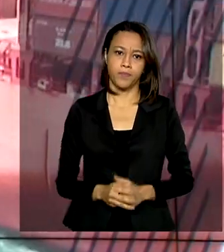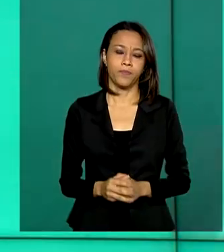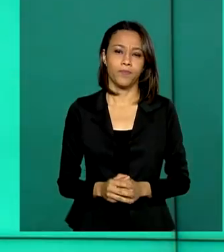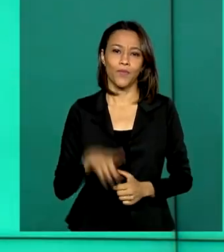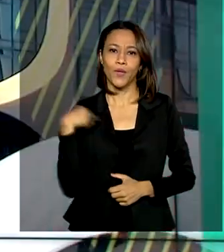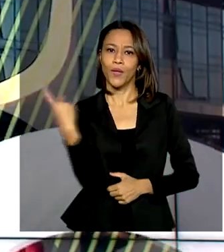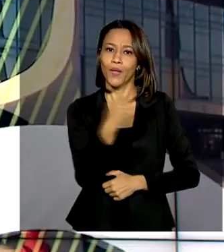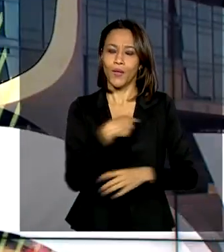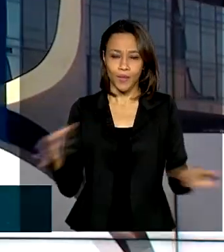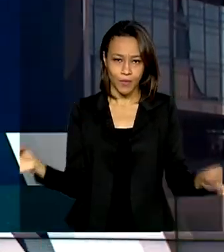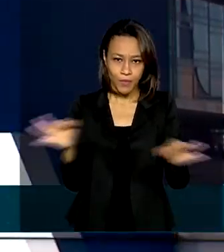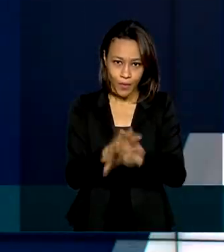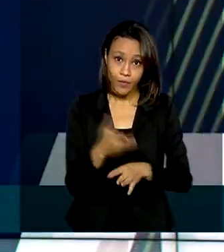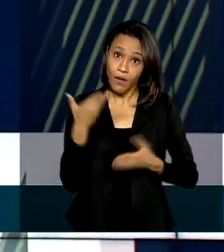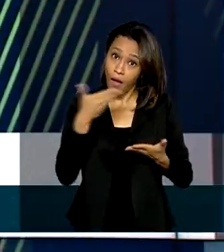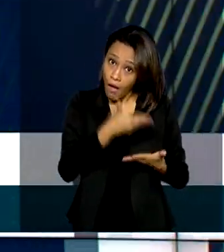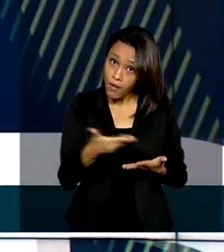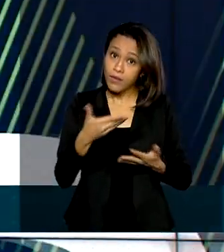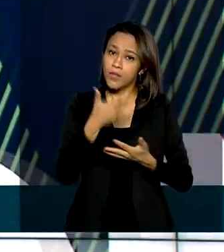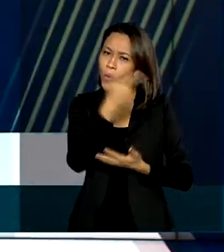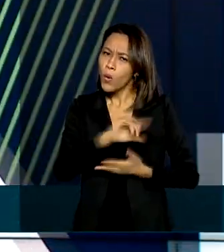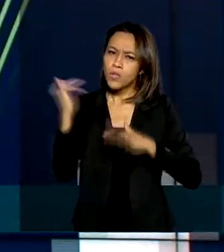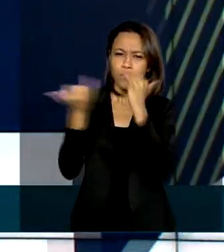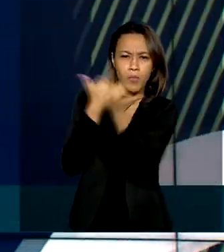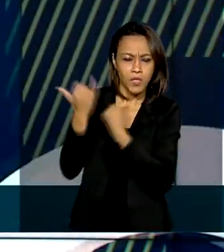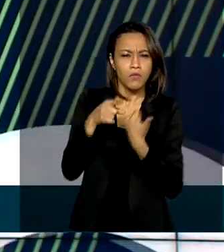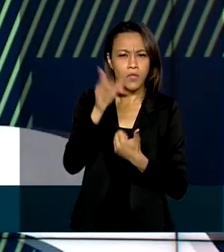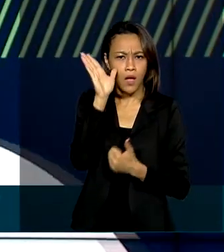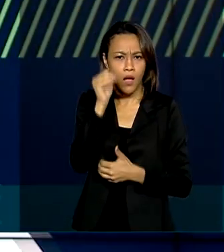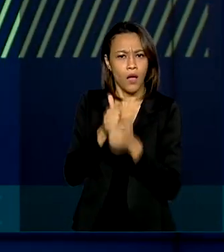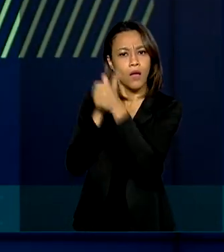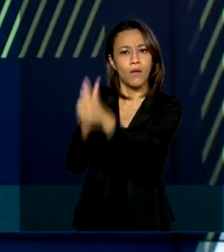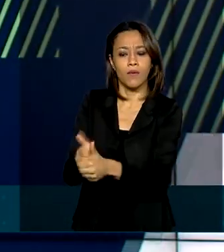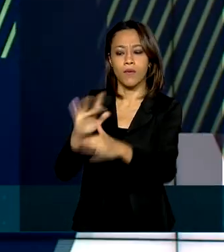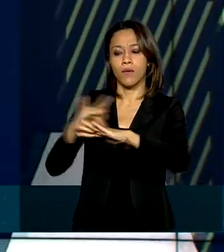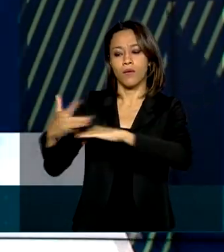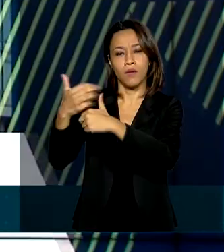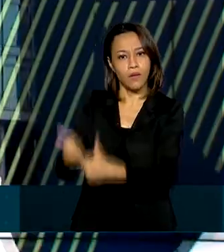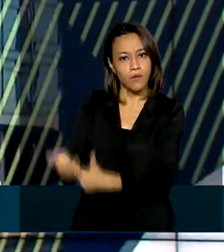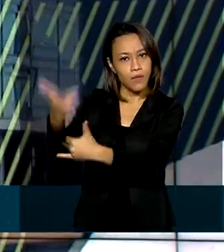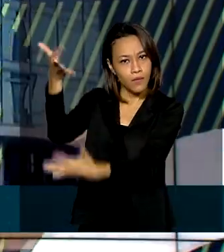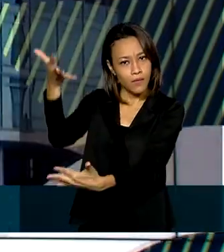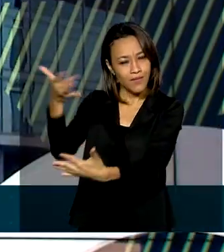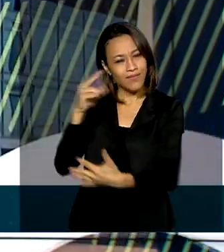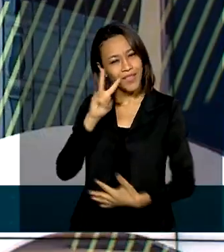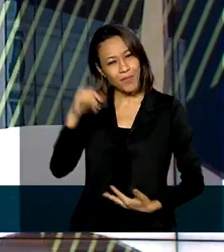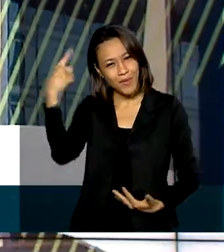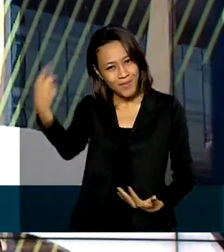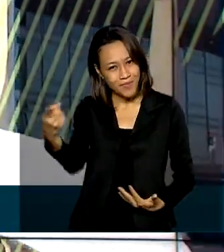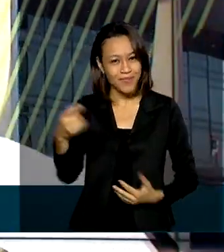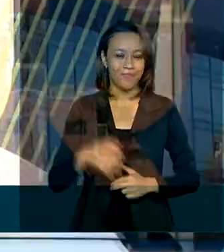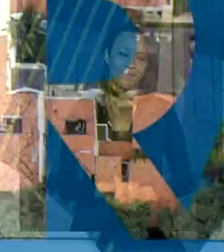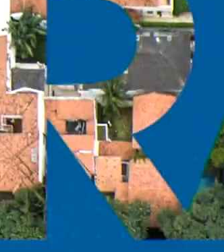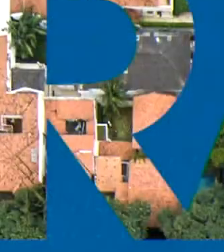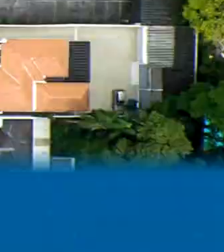A gente fica por aqui. Essas e outras notícias você acompanha também pelas nossas redes sociais. Até a próxima edição.